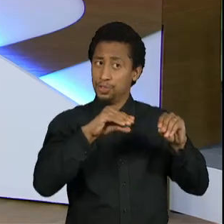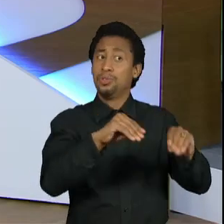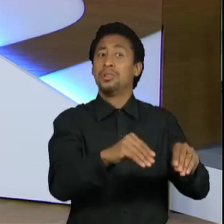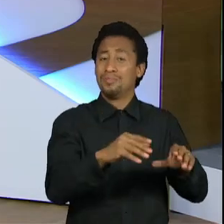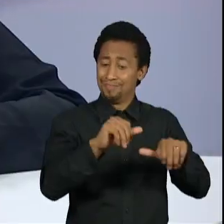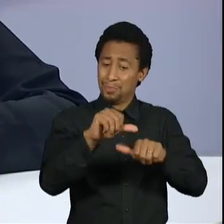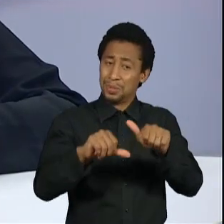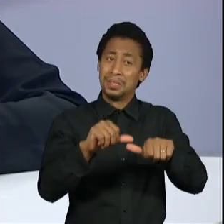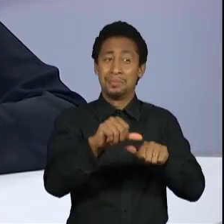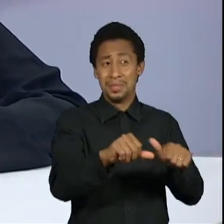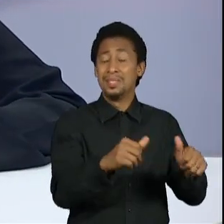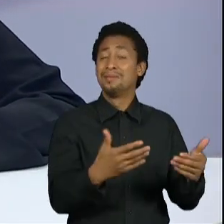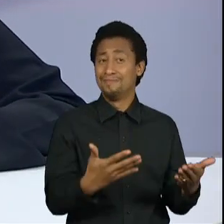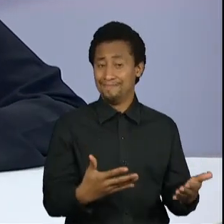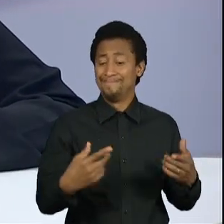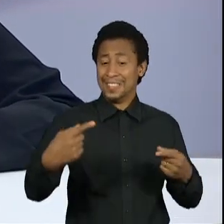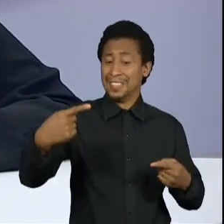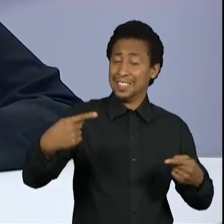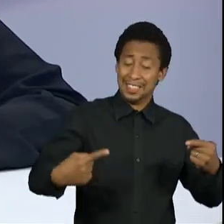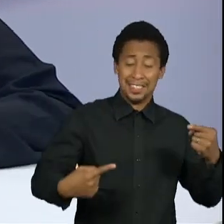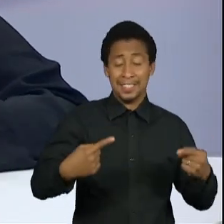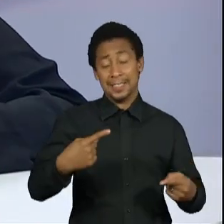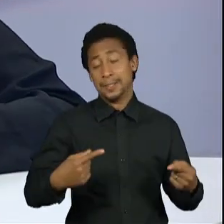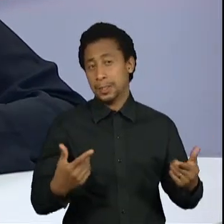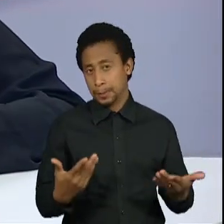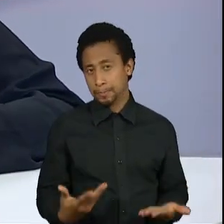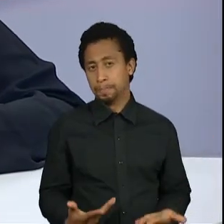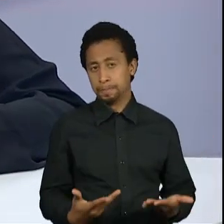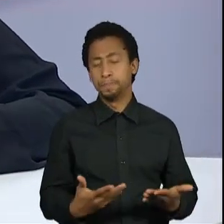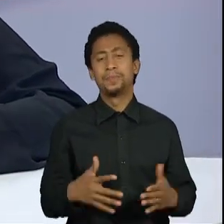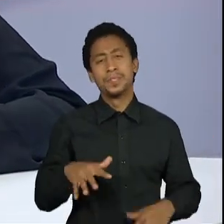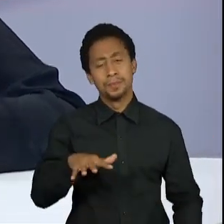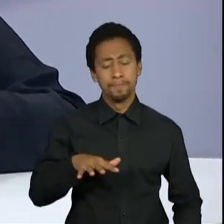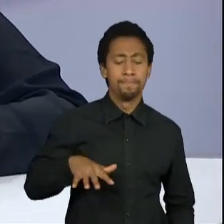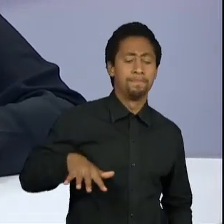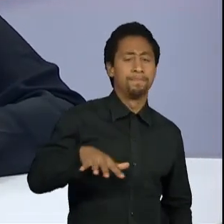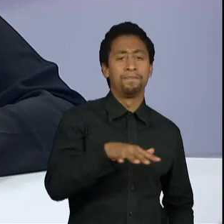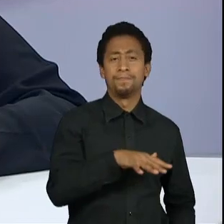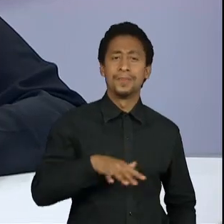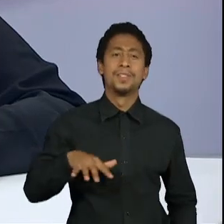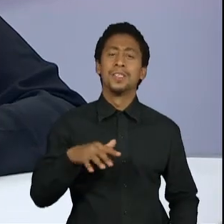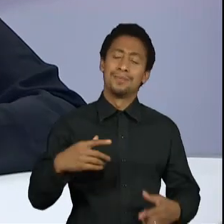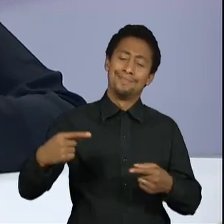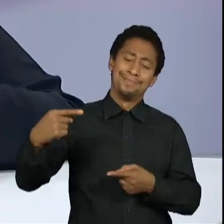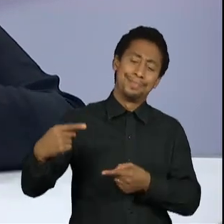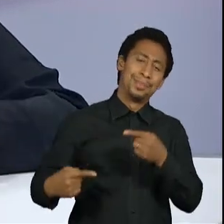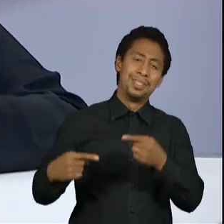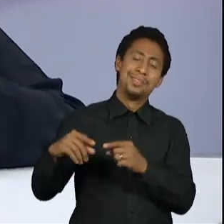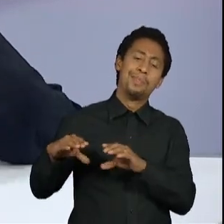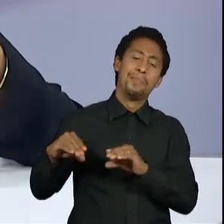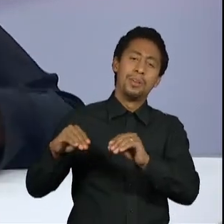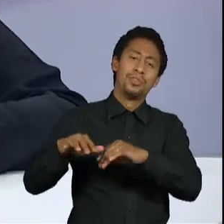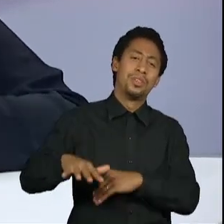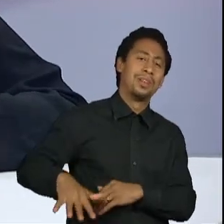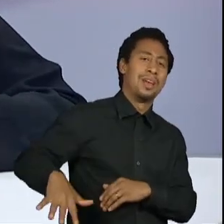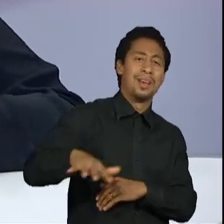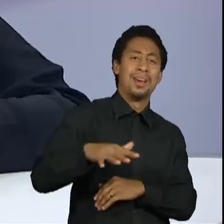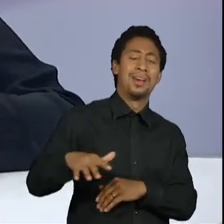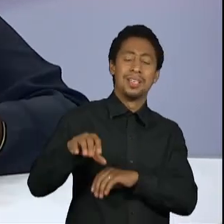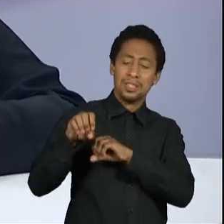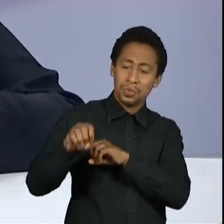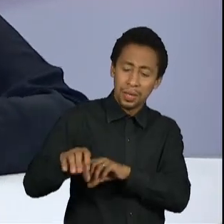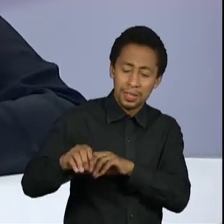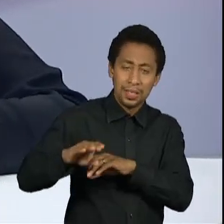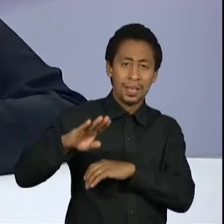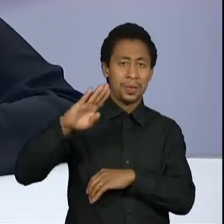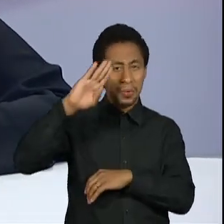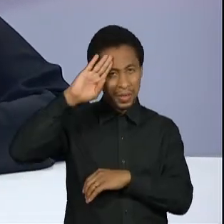diante dessas circunstâncias. Considerando esse cenário de uma politização do espaço acadêmico e de ensino, que